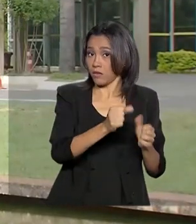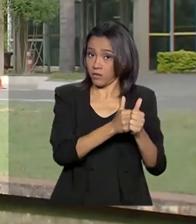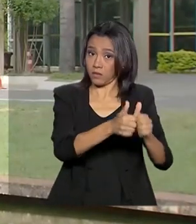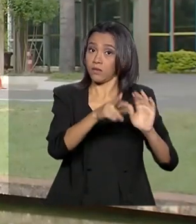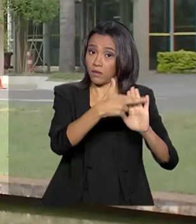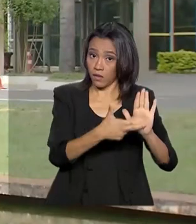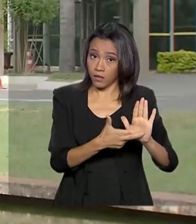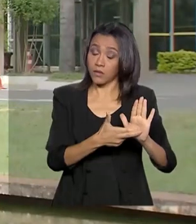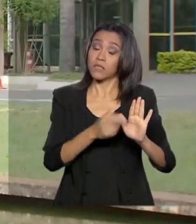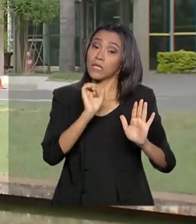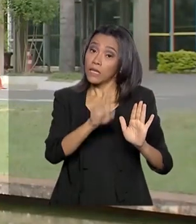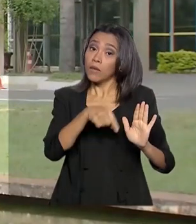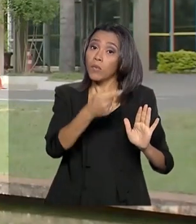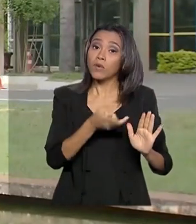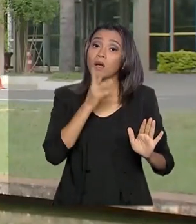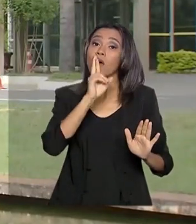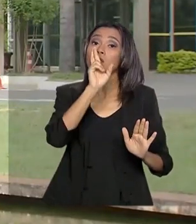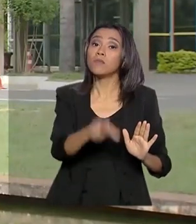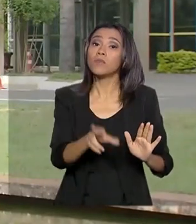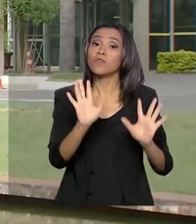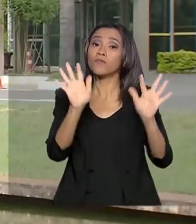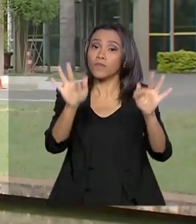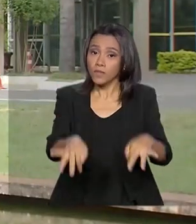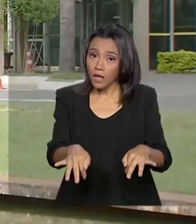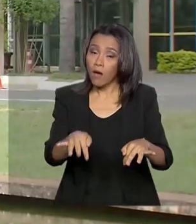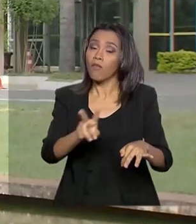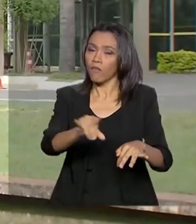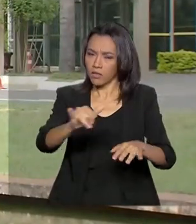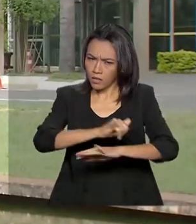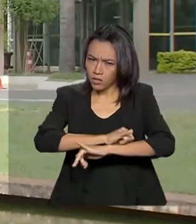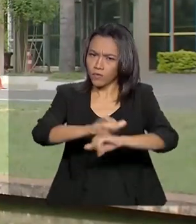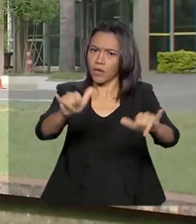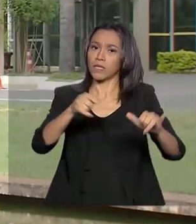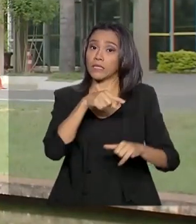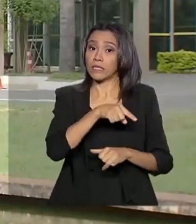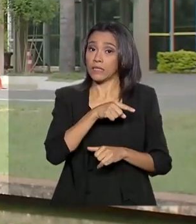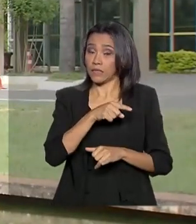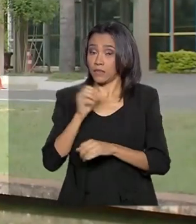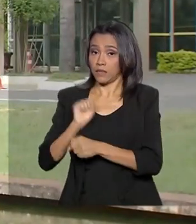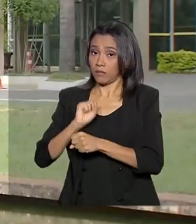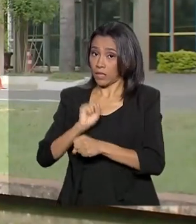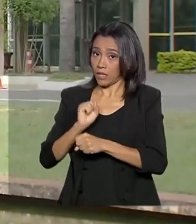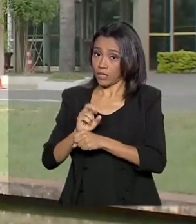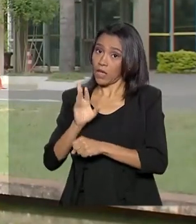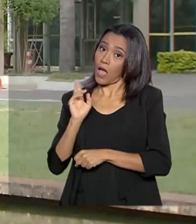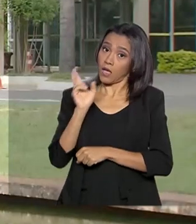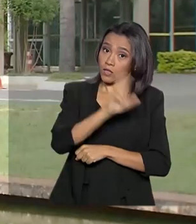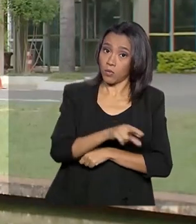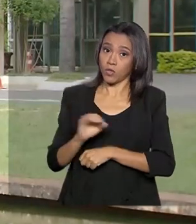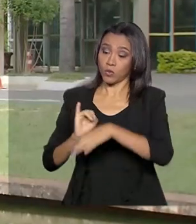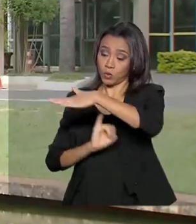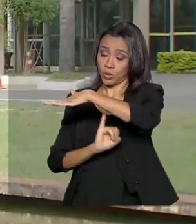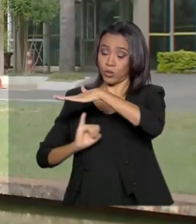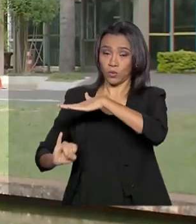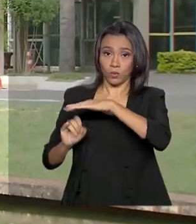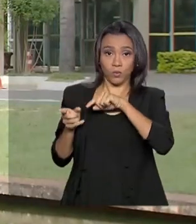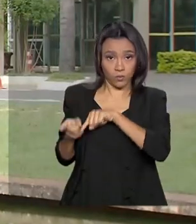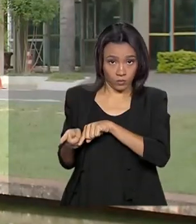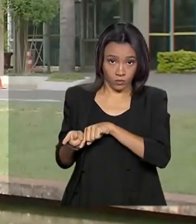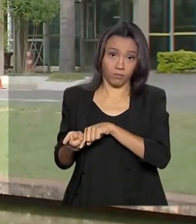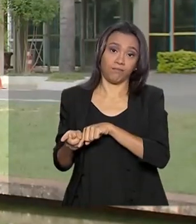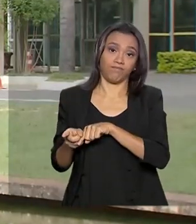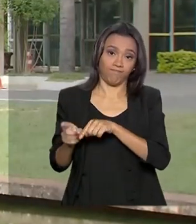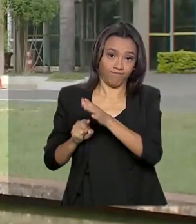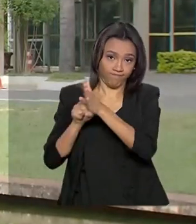laudo final será divulgado assim que sair o resultado da investigação laboratorial. Eu